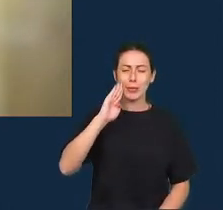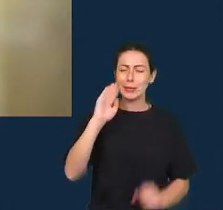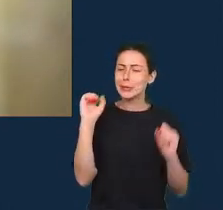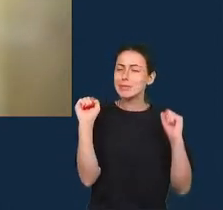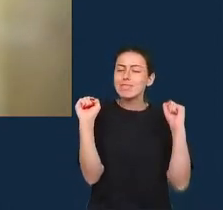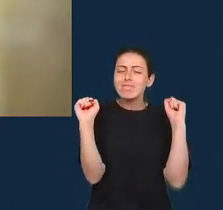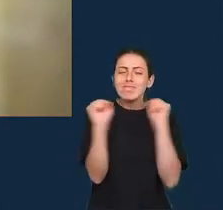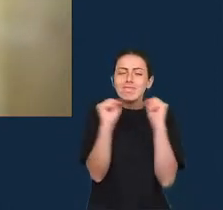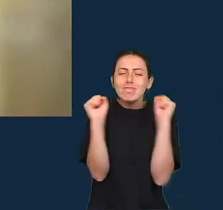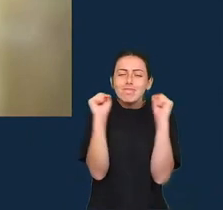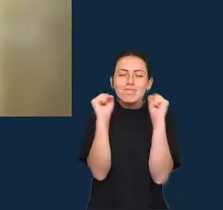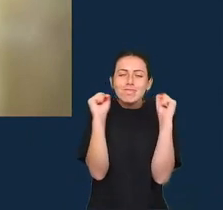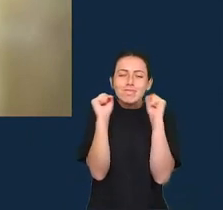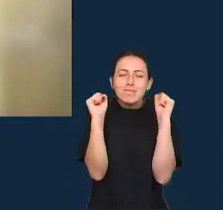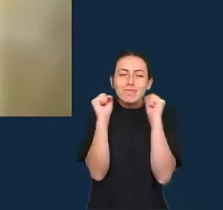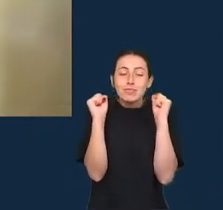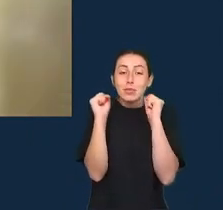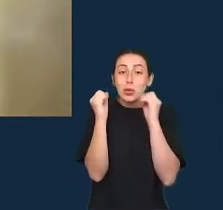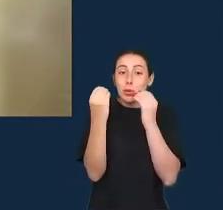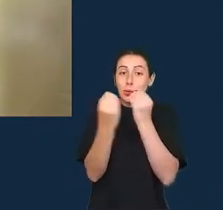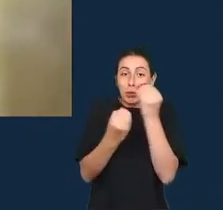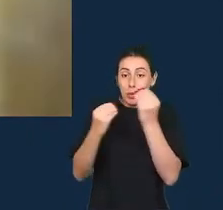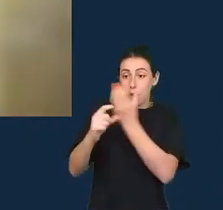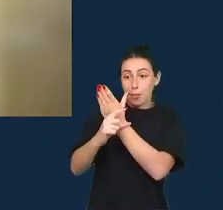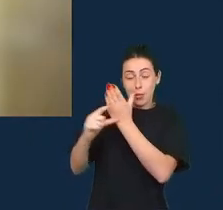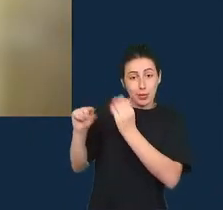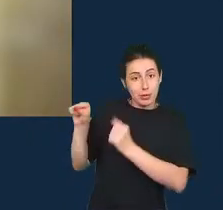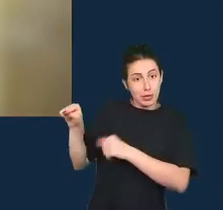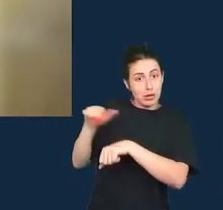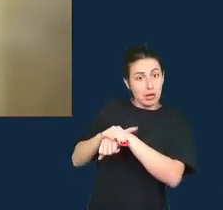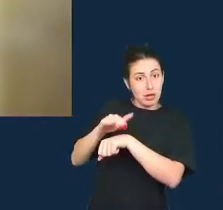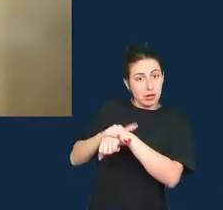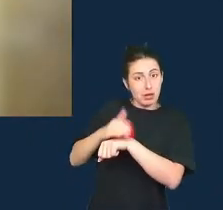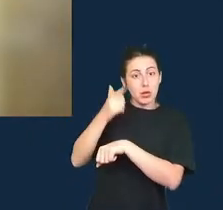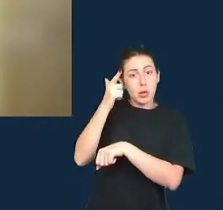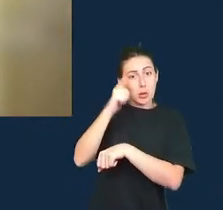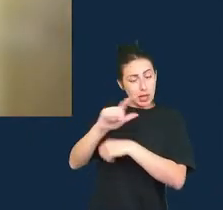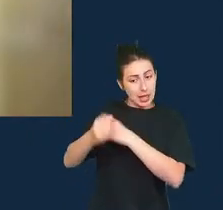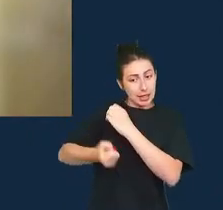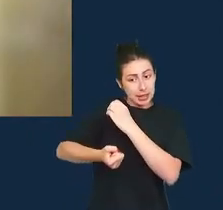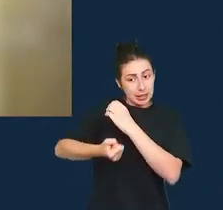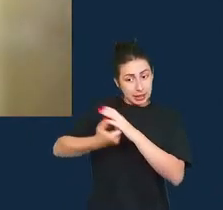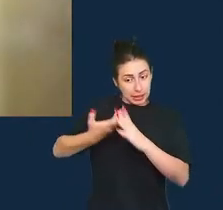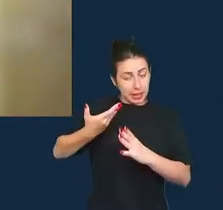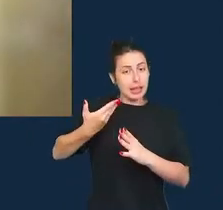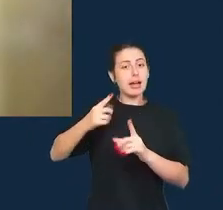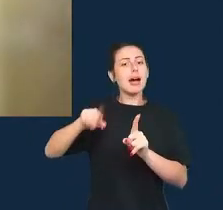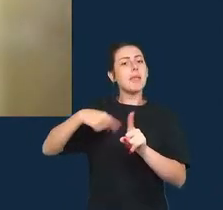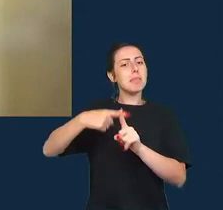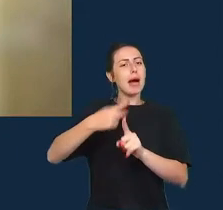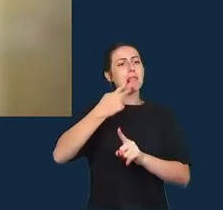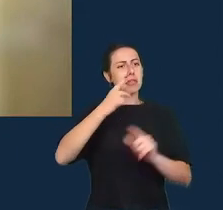integrar e criar espaço para a incerteza no trabalho do jornalismo de dados